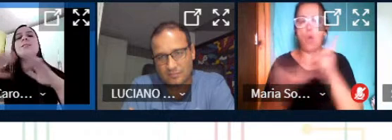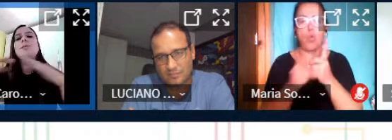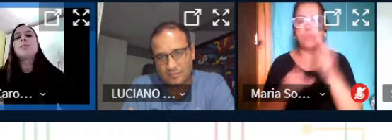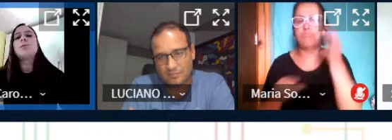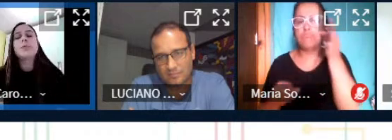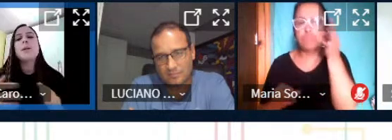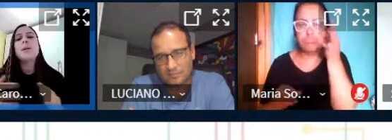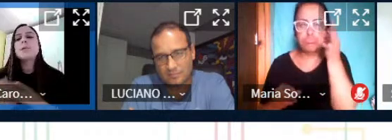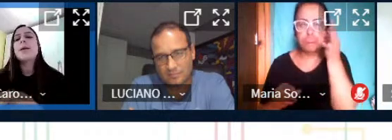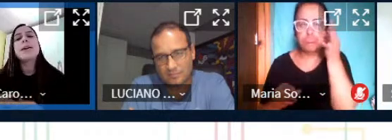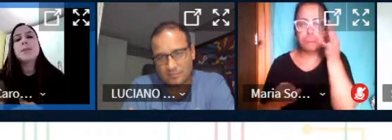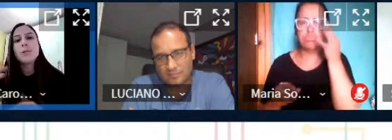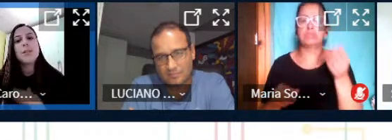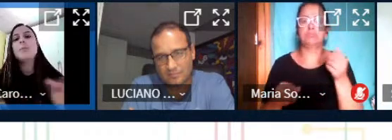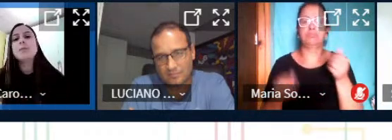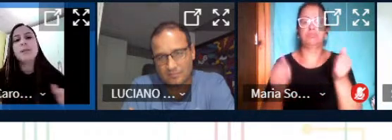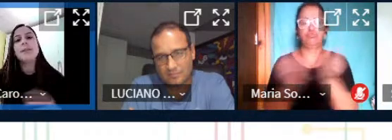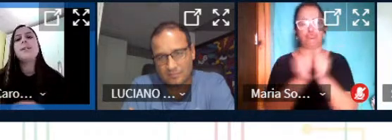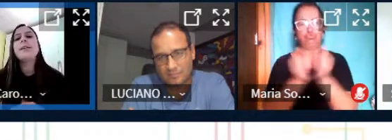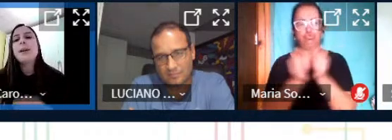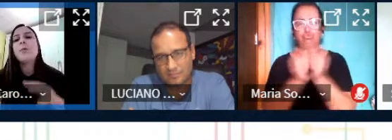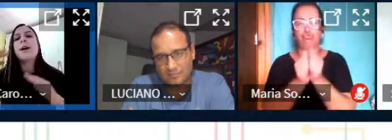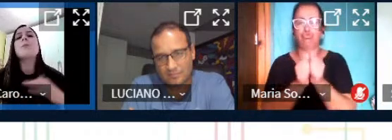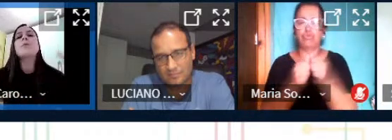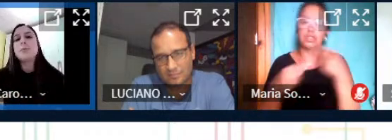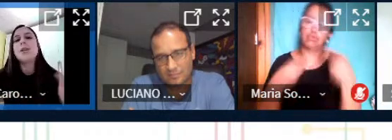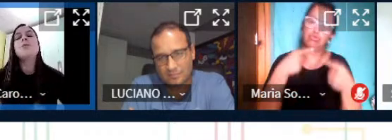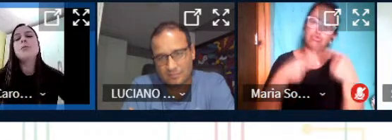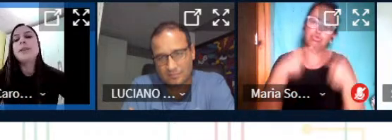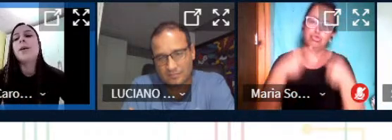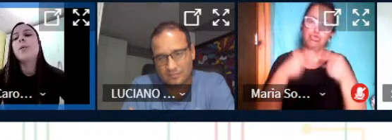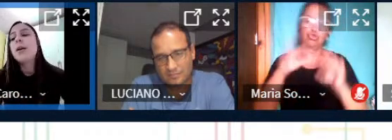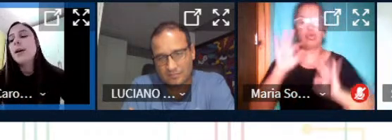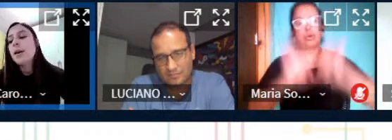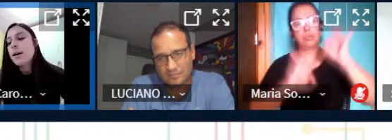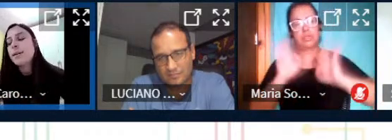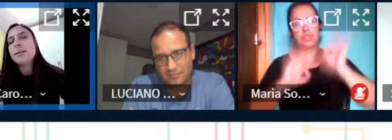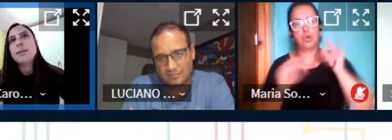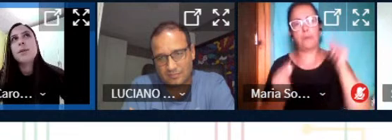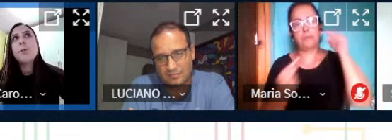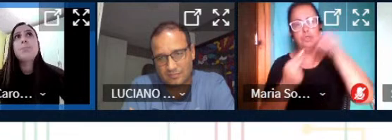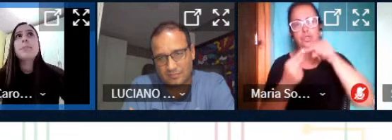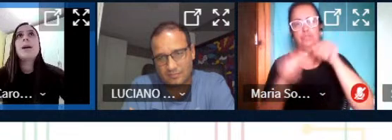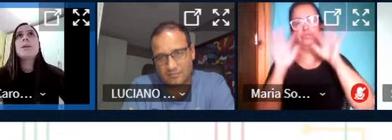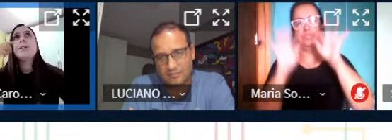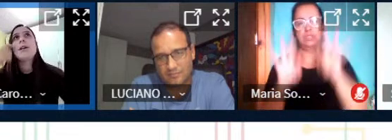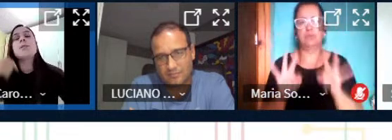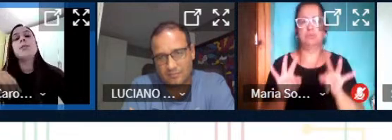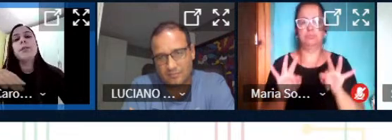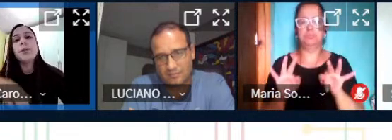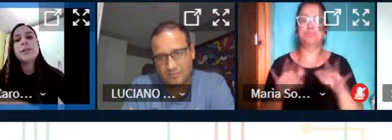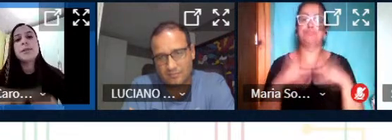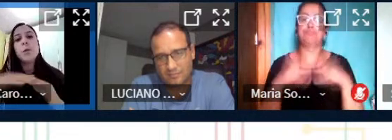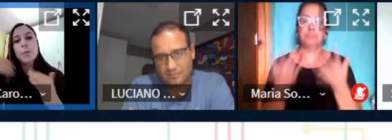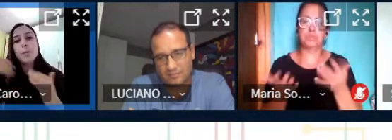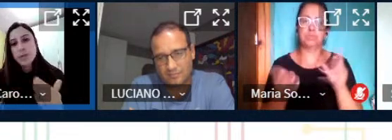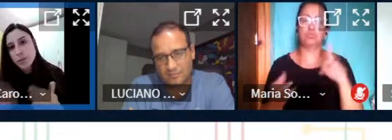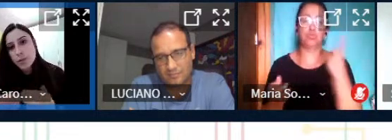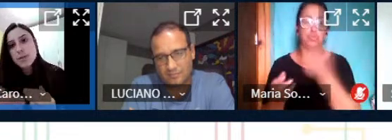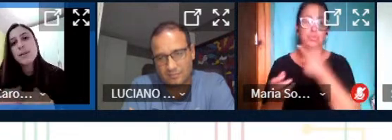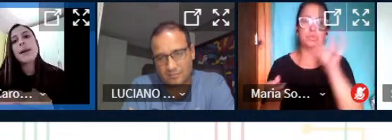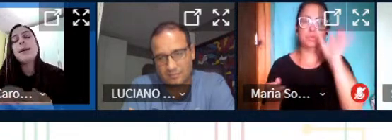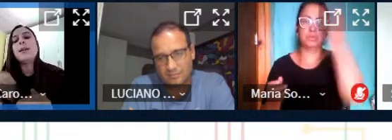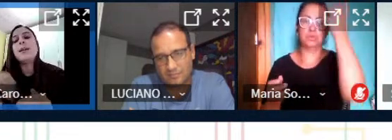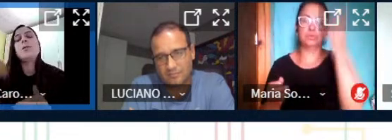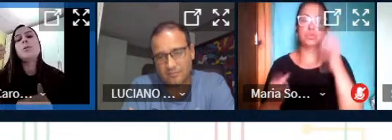consegue nos juntarmos para discutirmos e elaborarmos o objetivo final então a gente resolveu fazer um grupo de